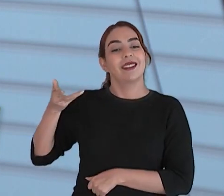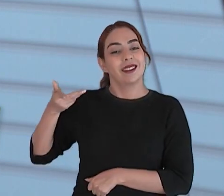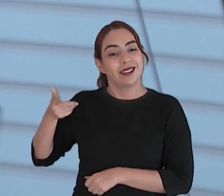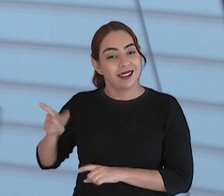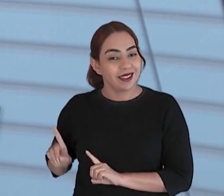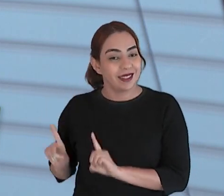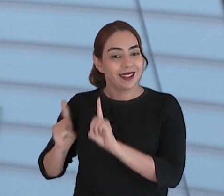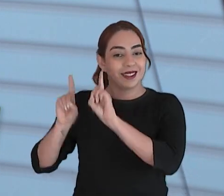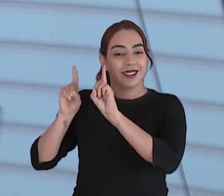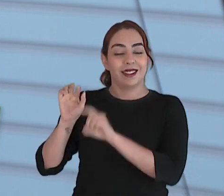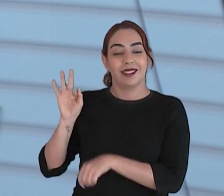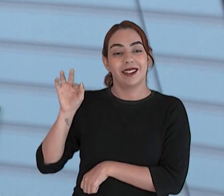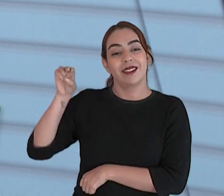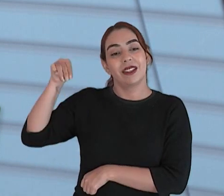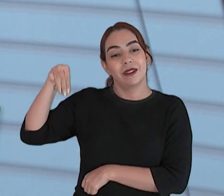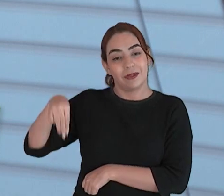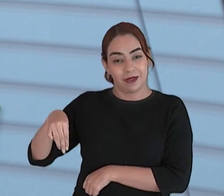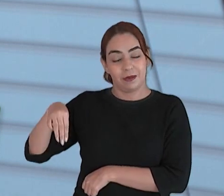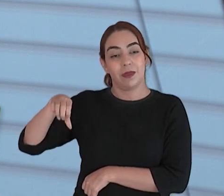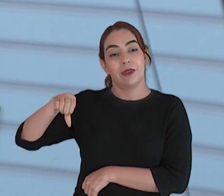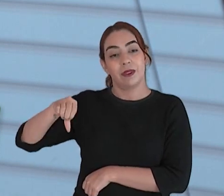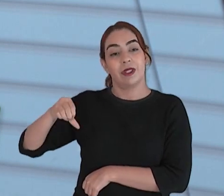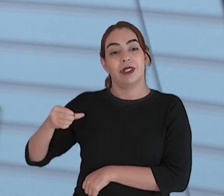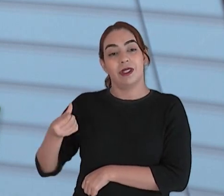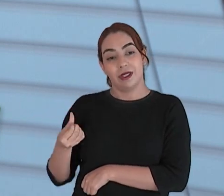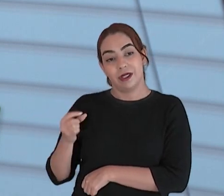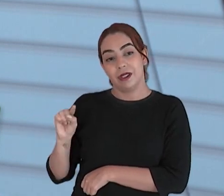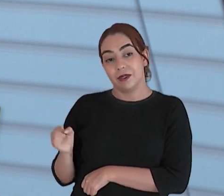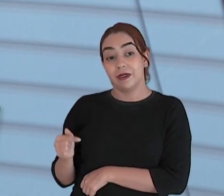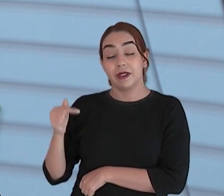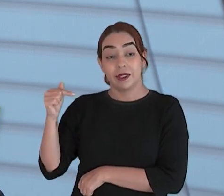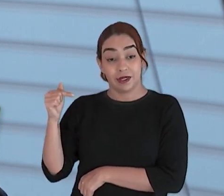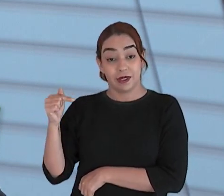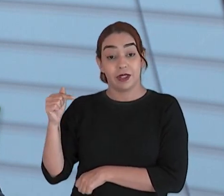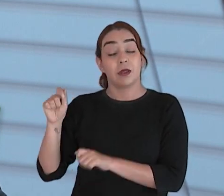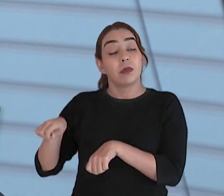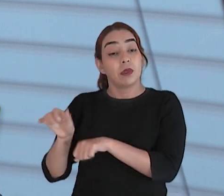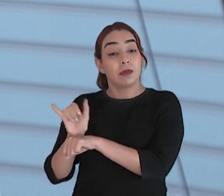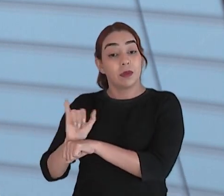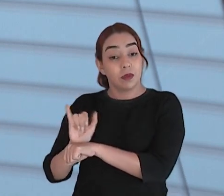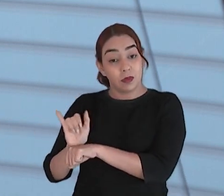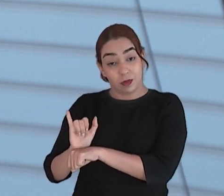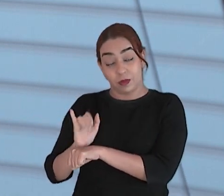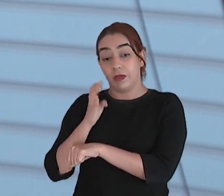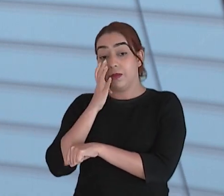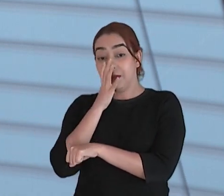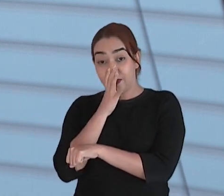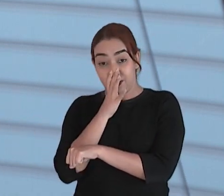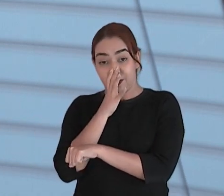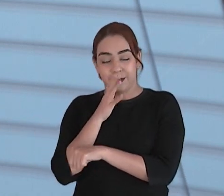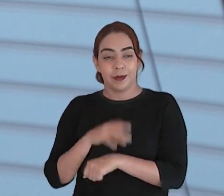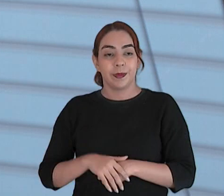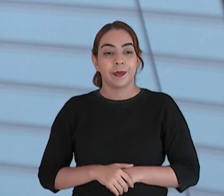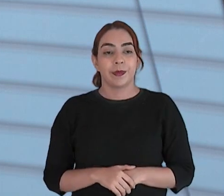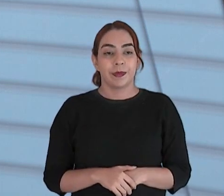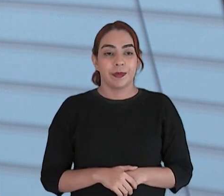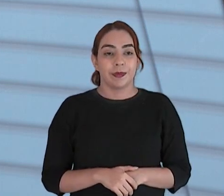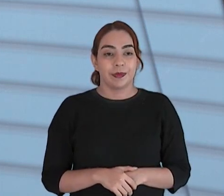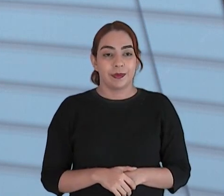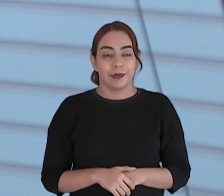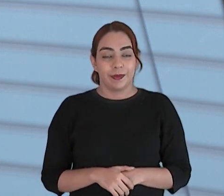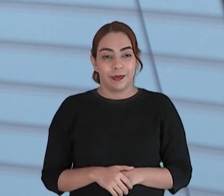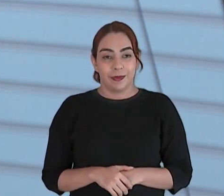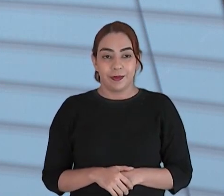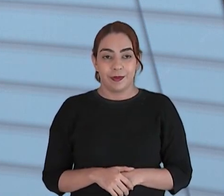na FM 96,7, também no nosso canal no YouTube, nas nossas redes sociais. Este é o programa